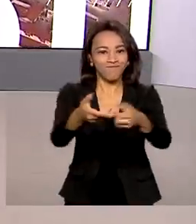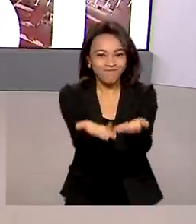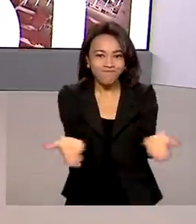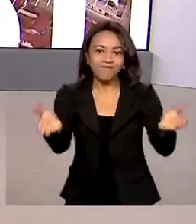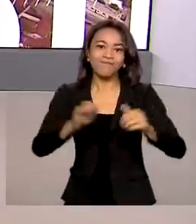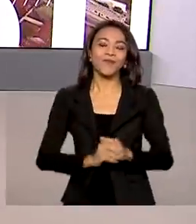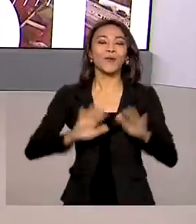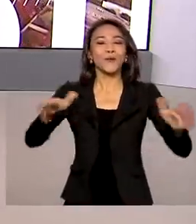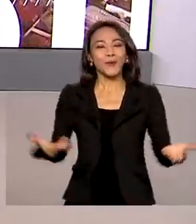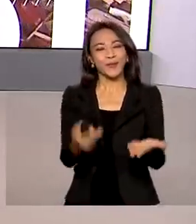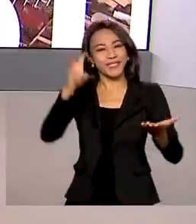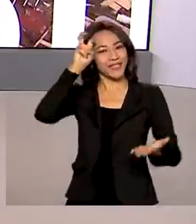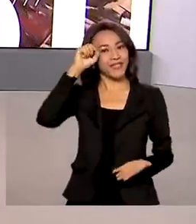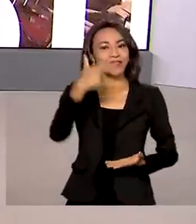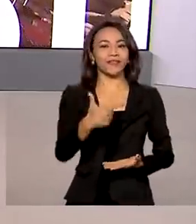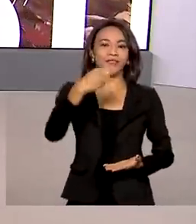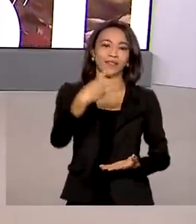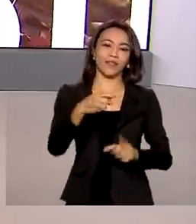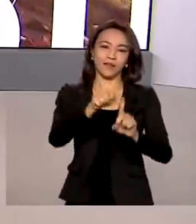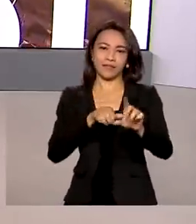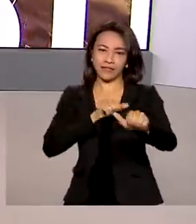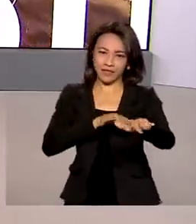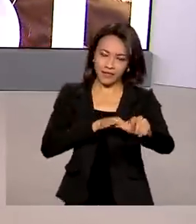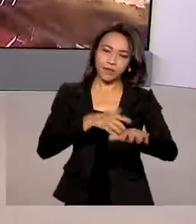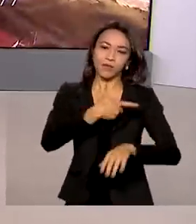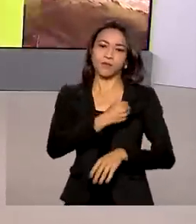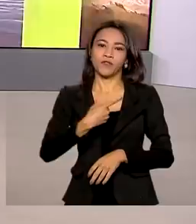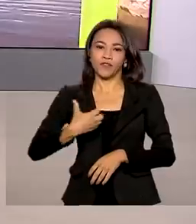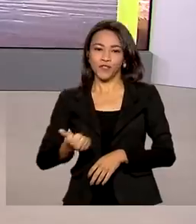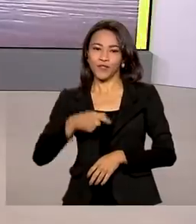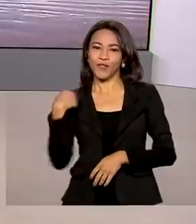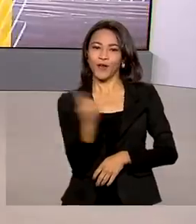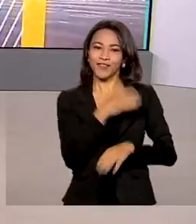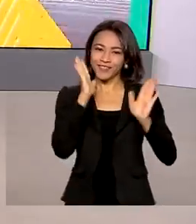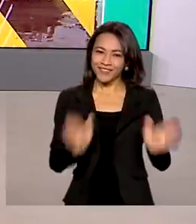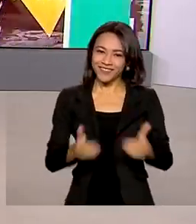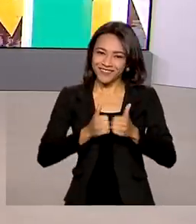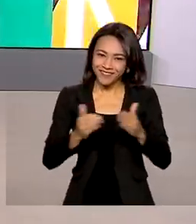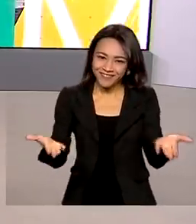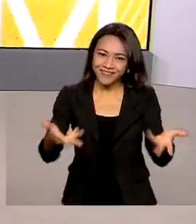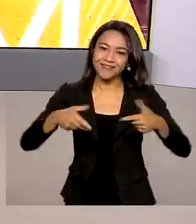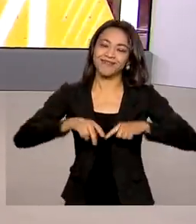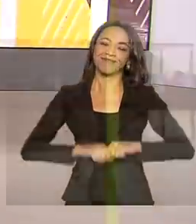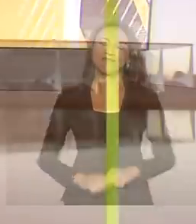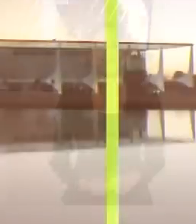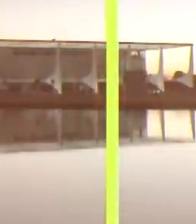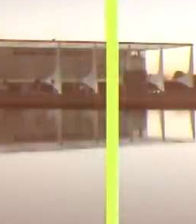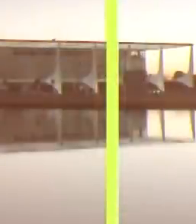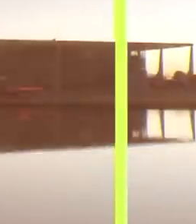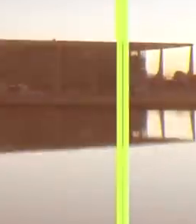Hoje é quinta-feira, 23 de setembro de 2021. O Brasil em Dia já está no ar.